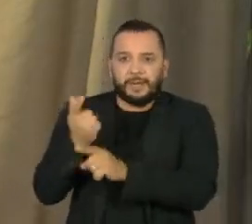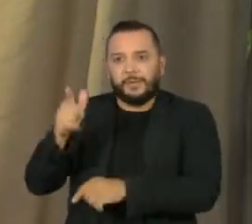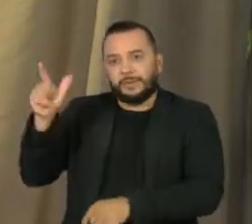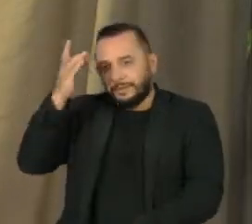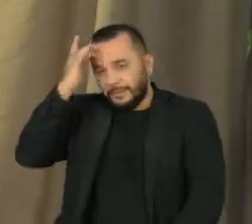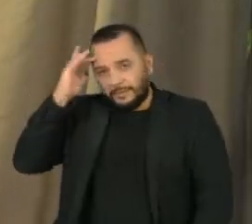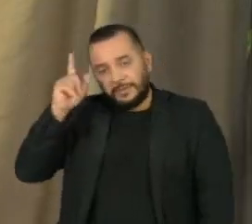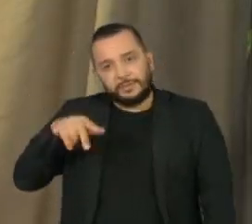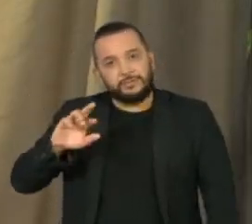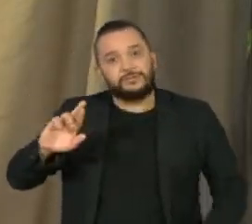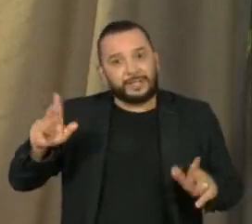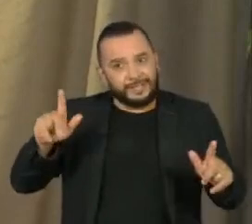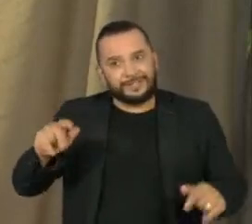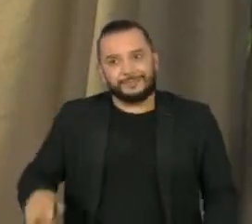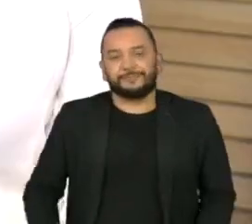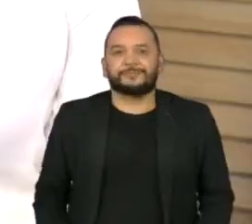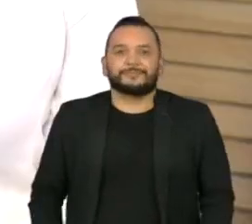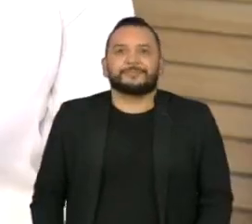é diferente. Obrigado, gente.